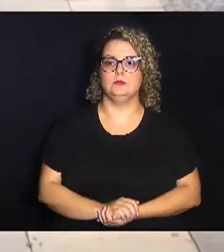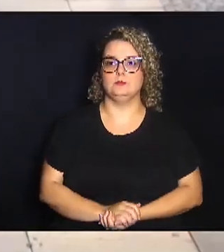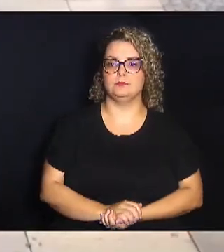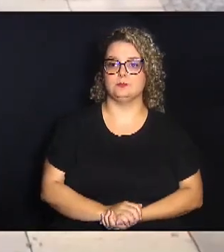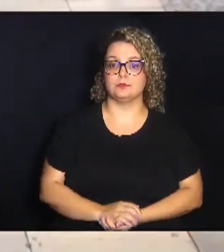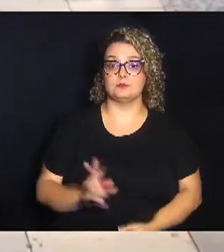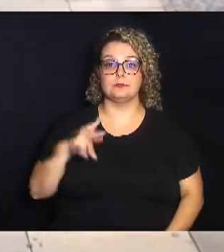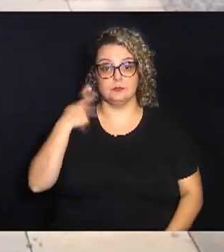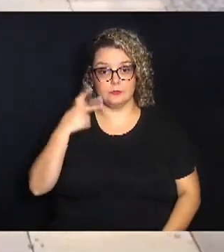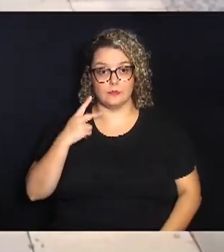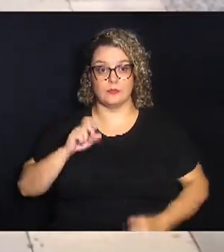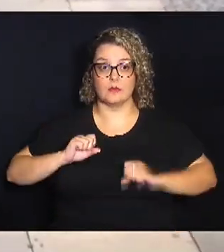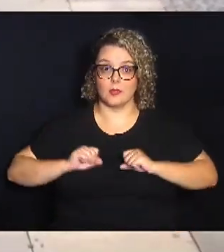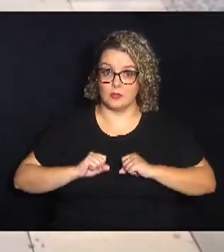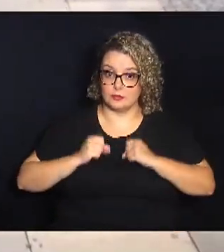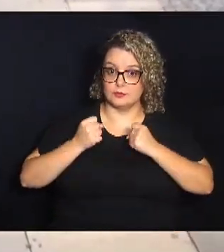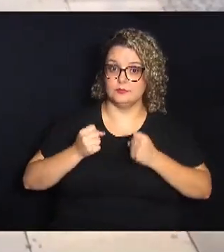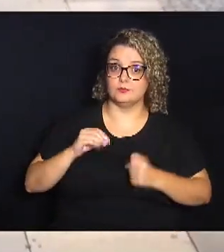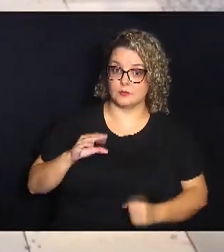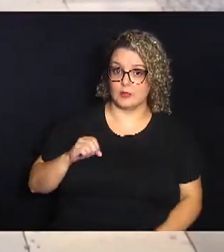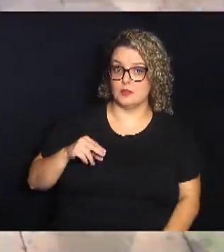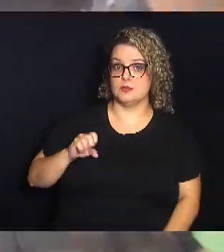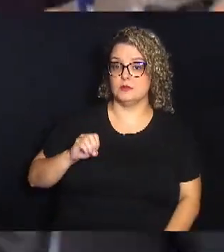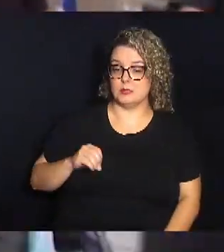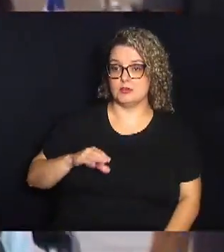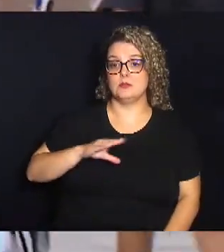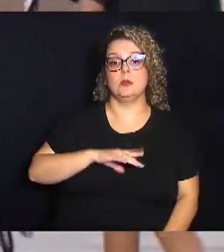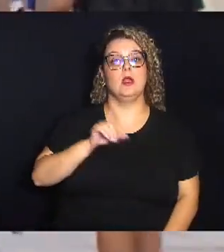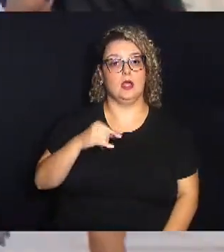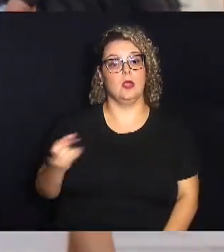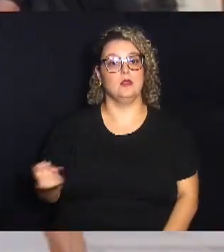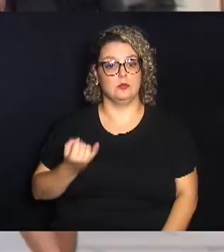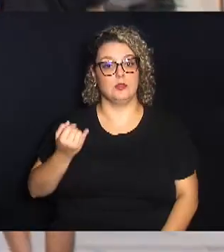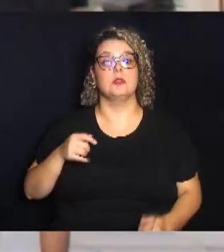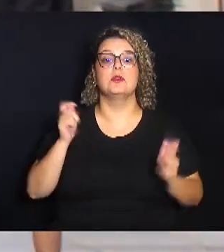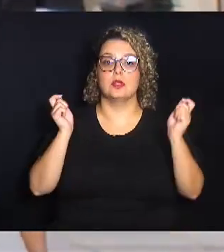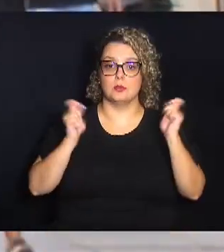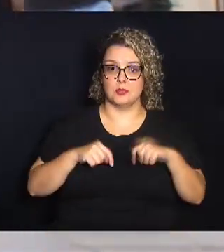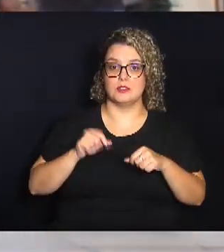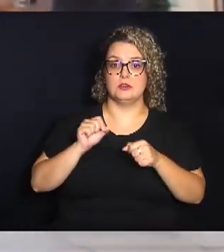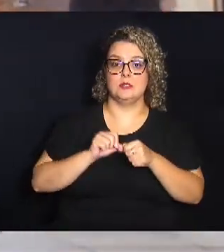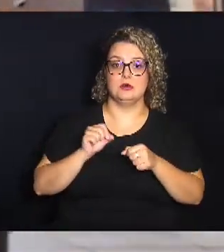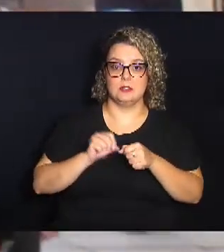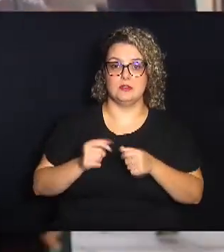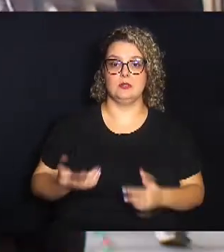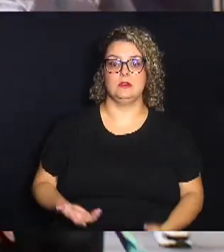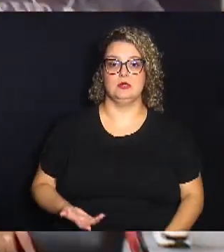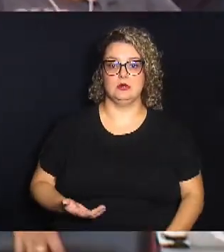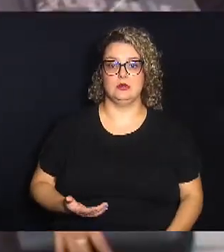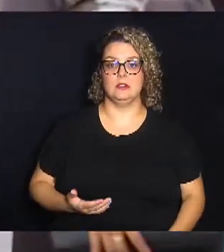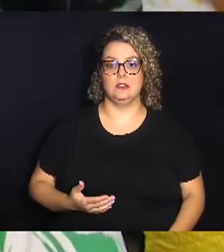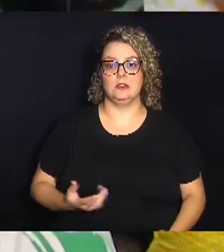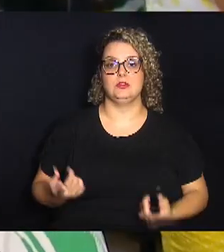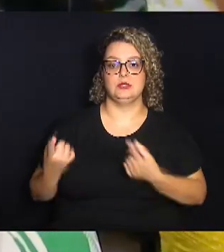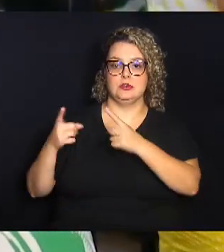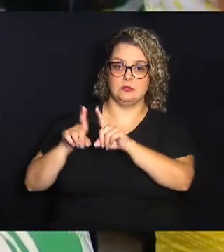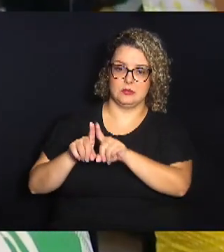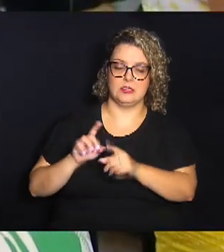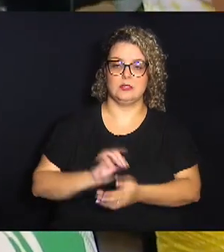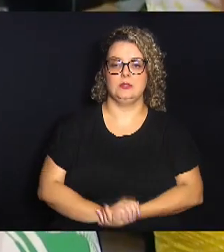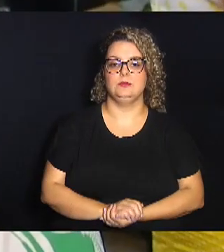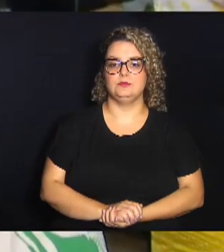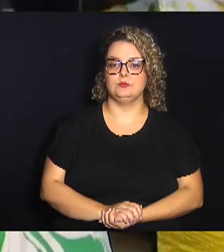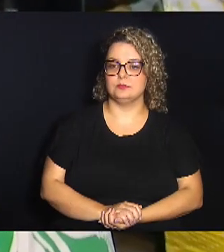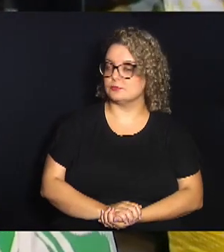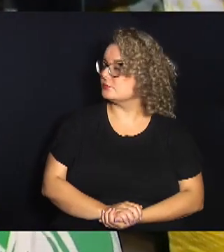parlamentar reforça que o censo municipal é viável, que é possível ser feito através de parcerias. Com